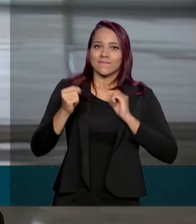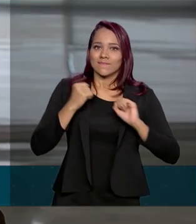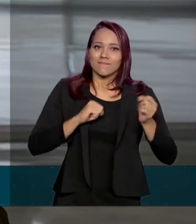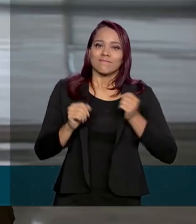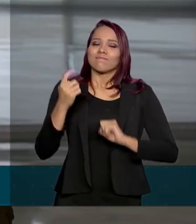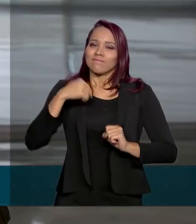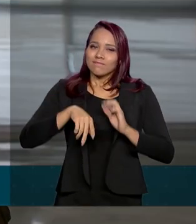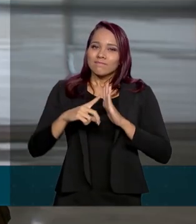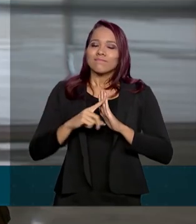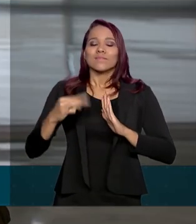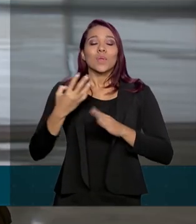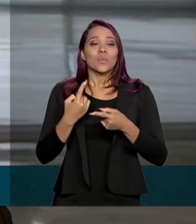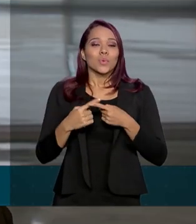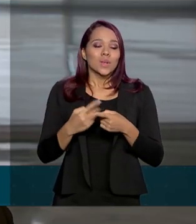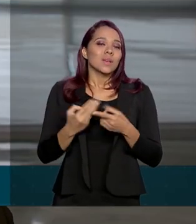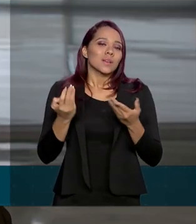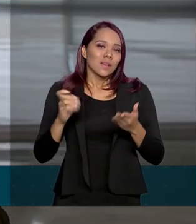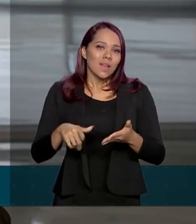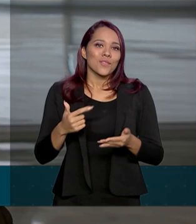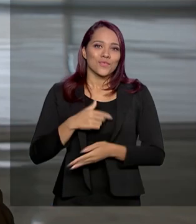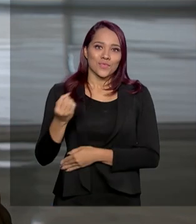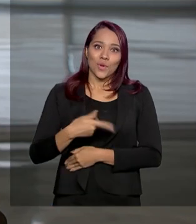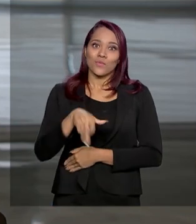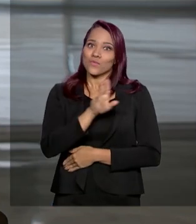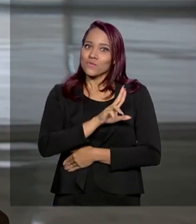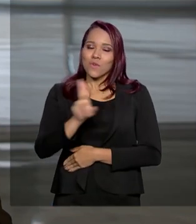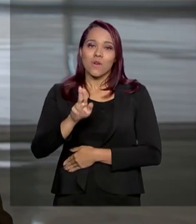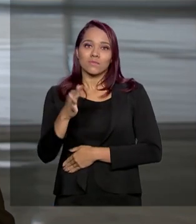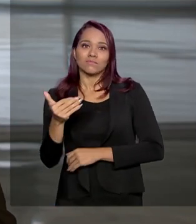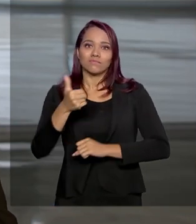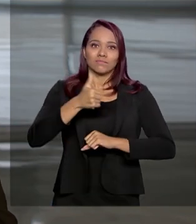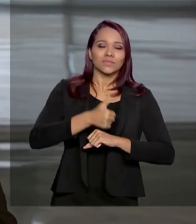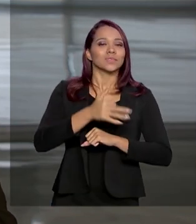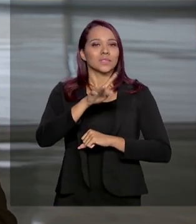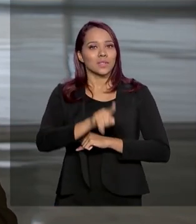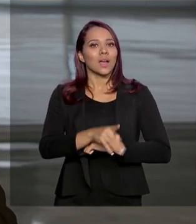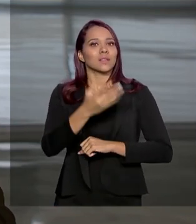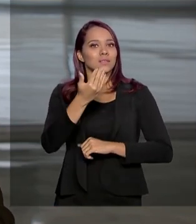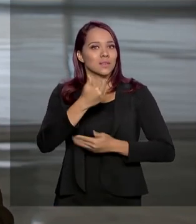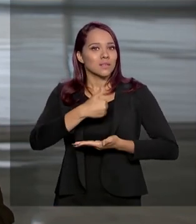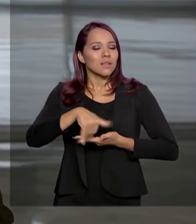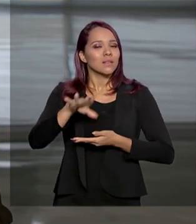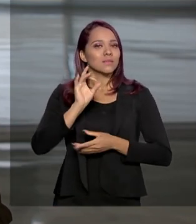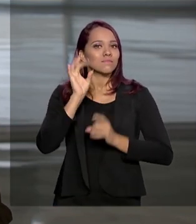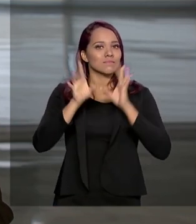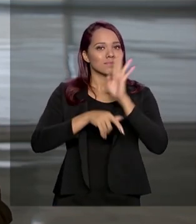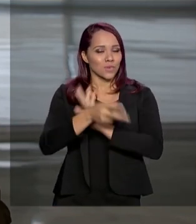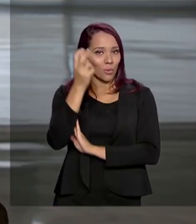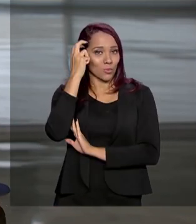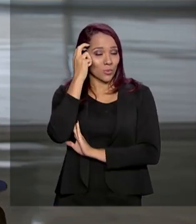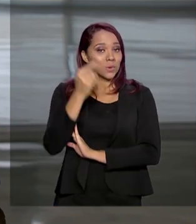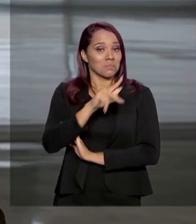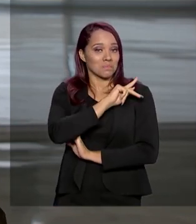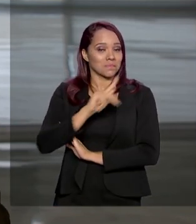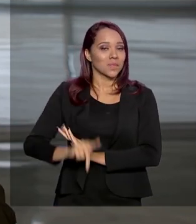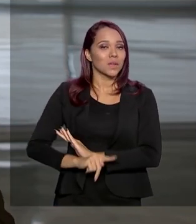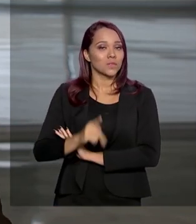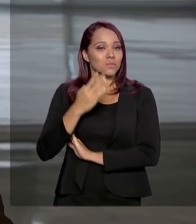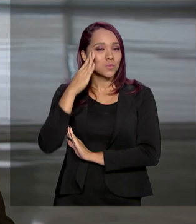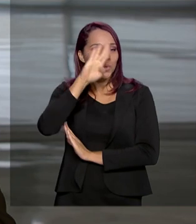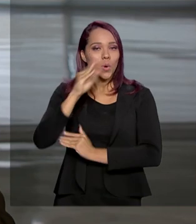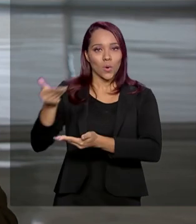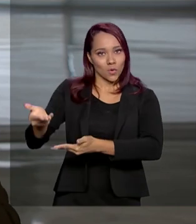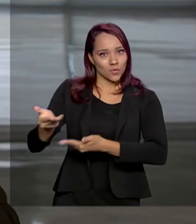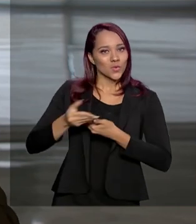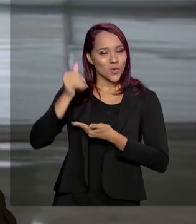Palácio do Planalto, exatamente em relação a esse novo nome que deve ocupar a Secretaria Especial da Cultura. O presidente Jair Bolsonaro convidou a